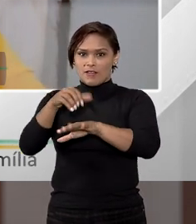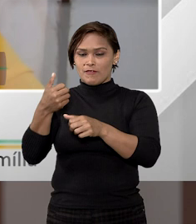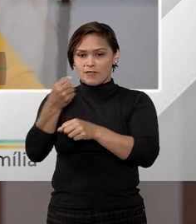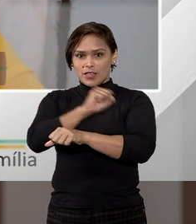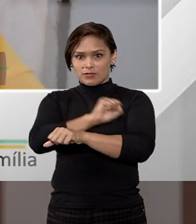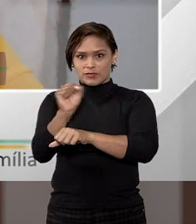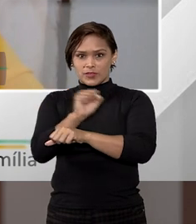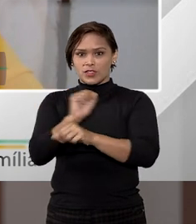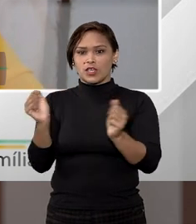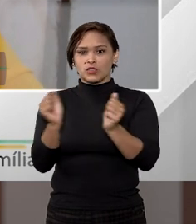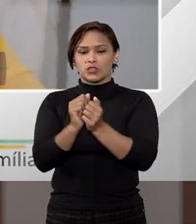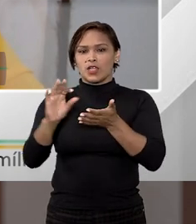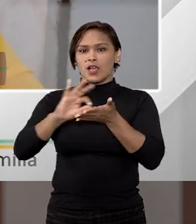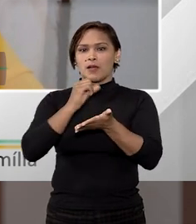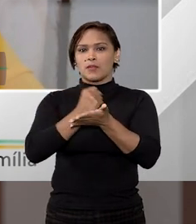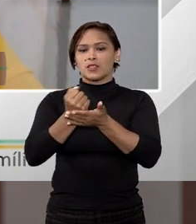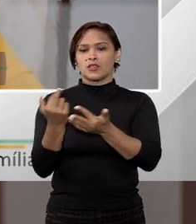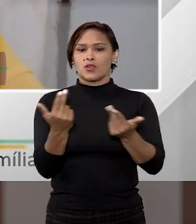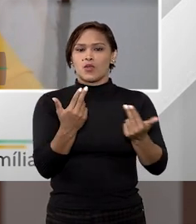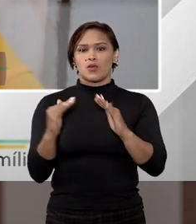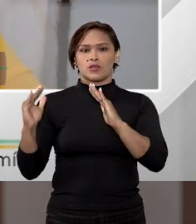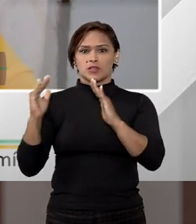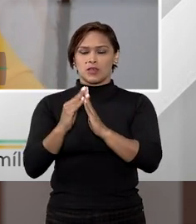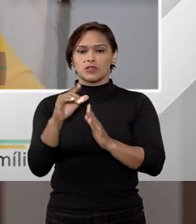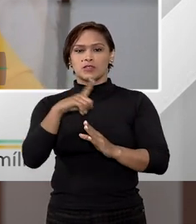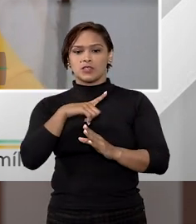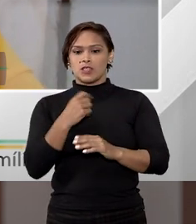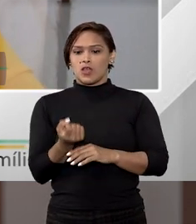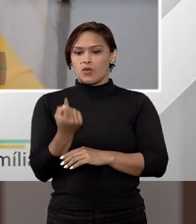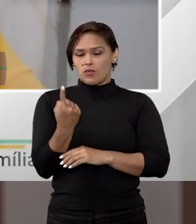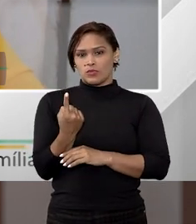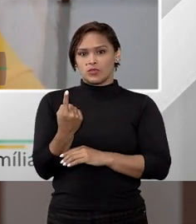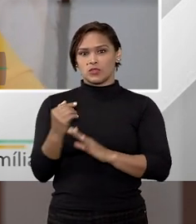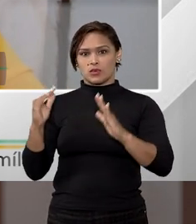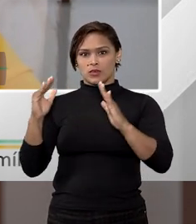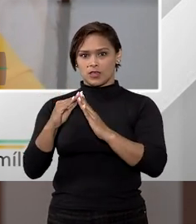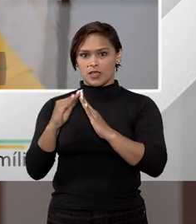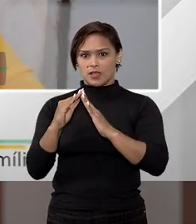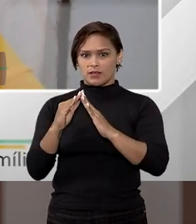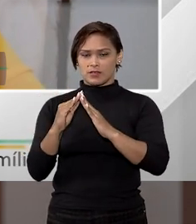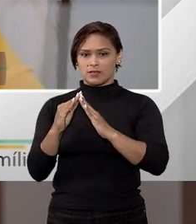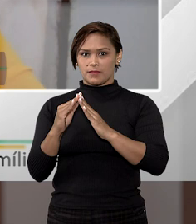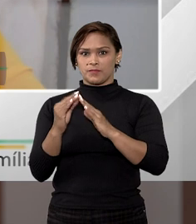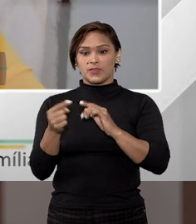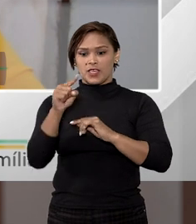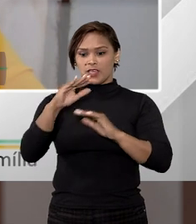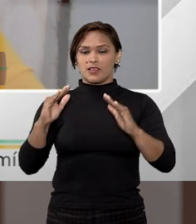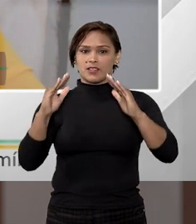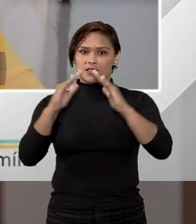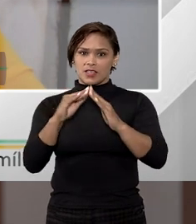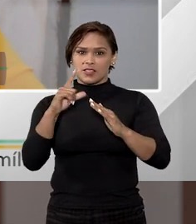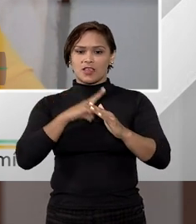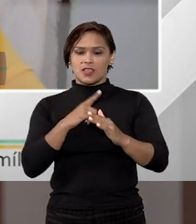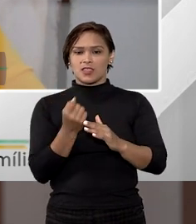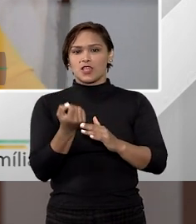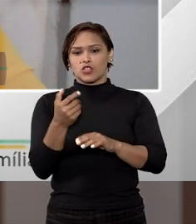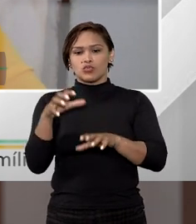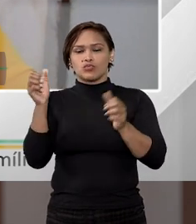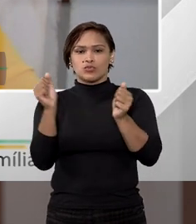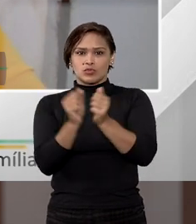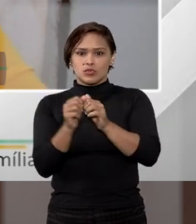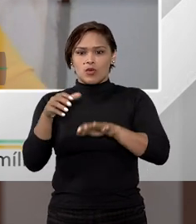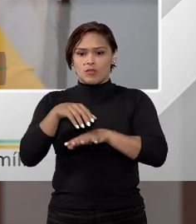garagem, ela está na mesma matrícula do imóvel. Então, se você tem um único bem, um bem de família, e neste bem consta lá,